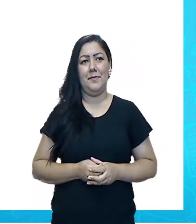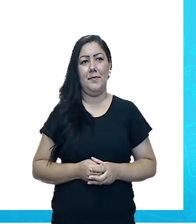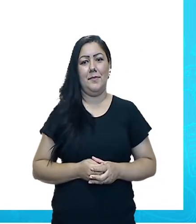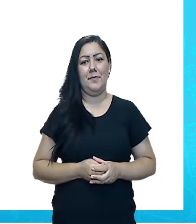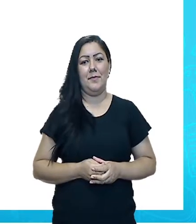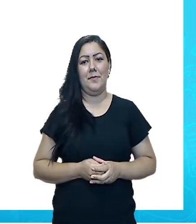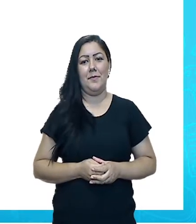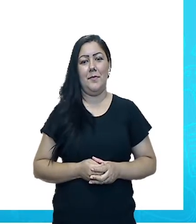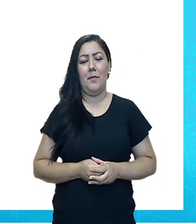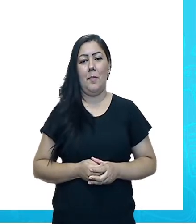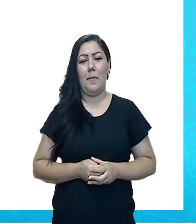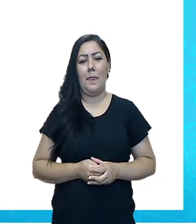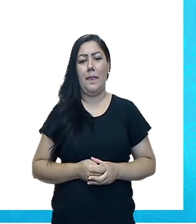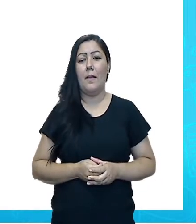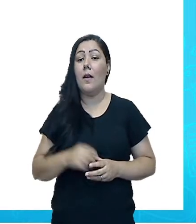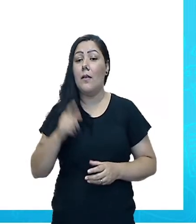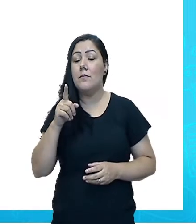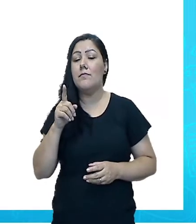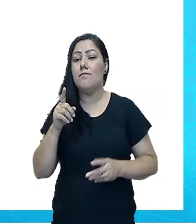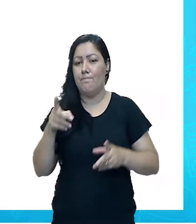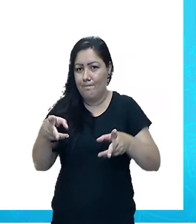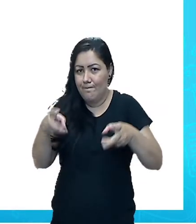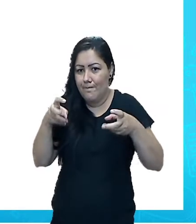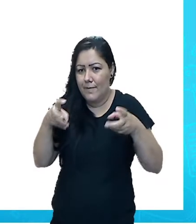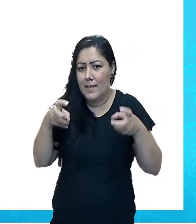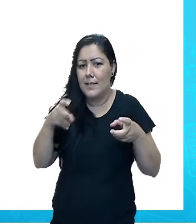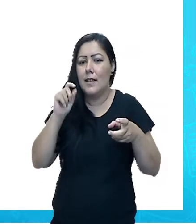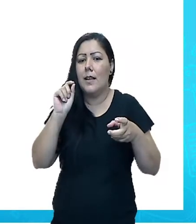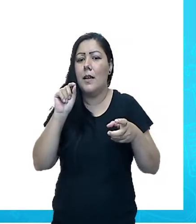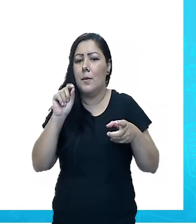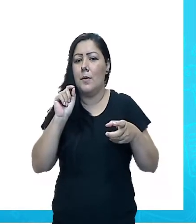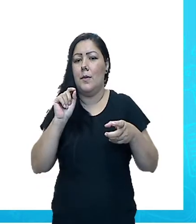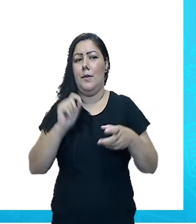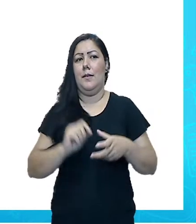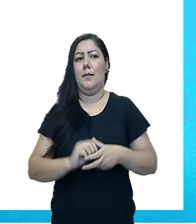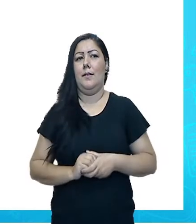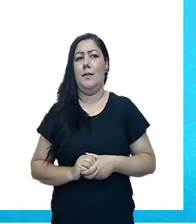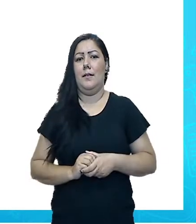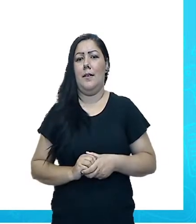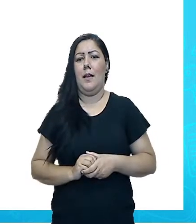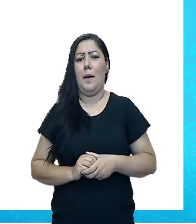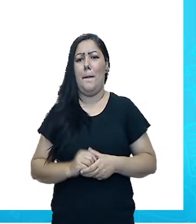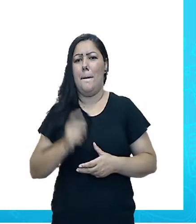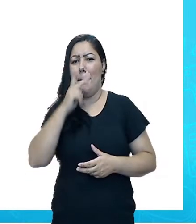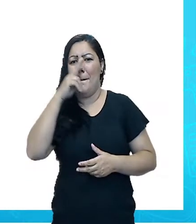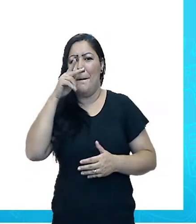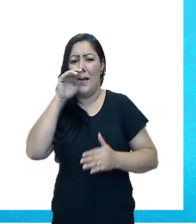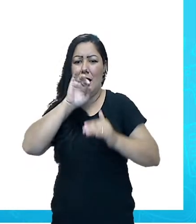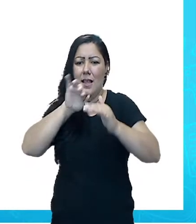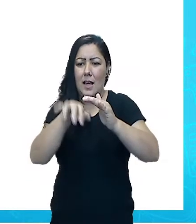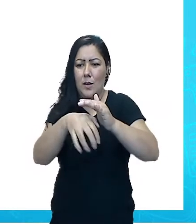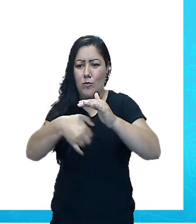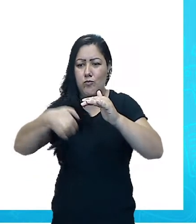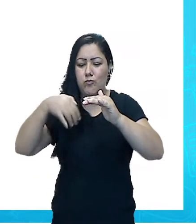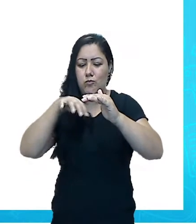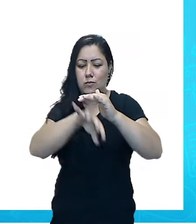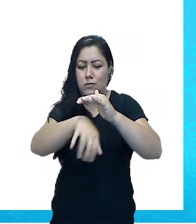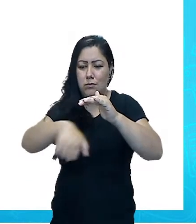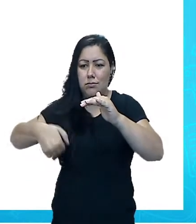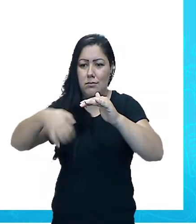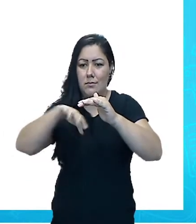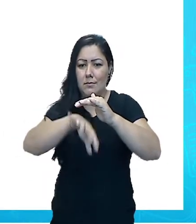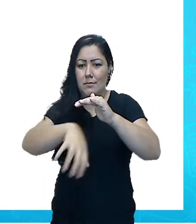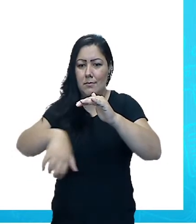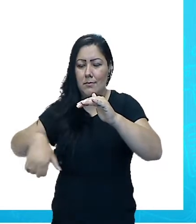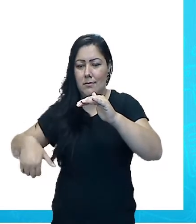você vê aqui, existe uma espécie de oco. Foi cavado. Ou escapado